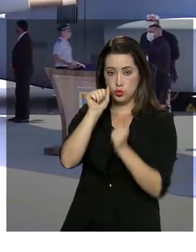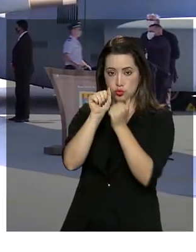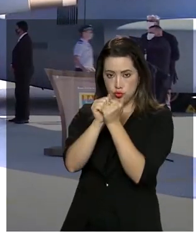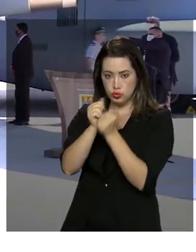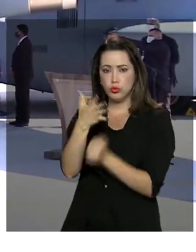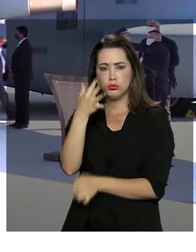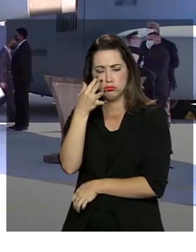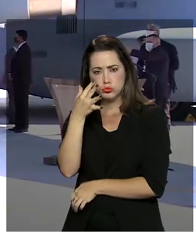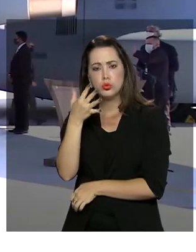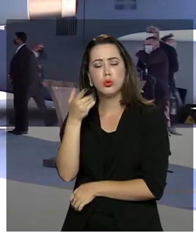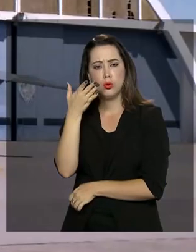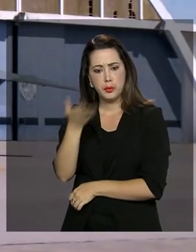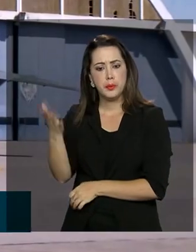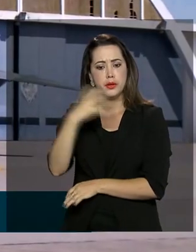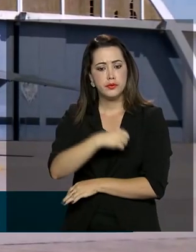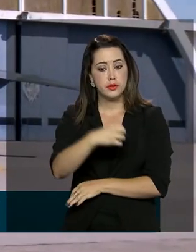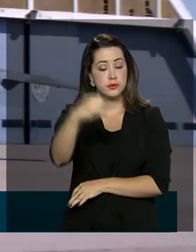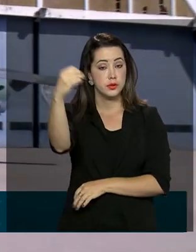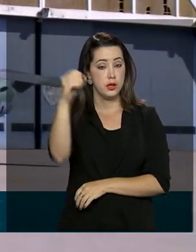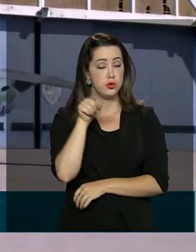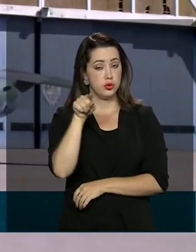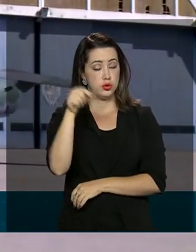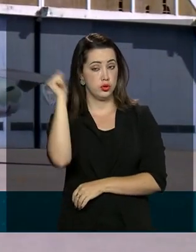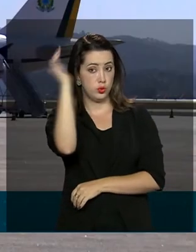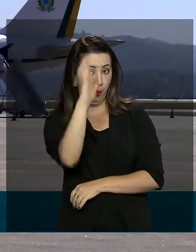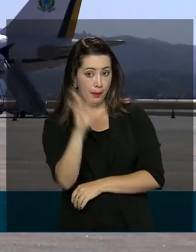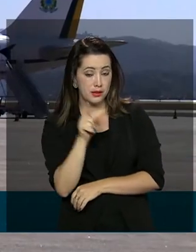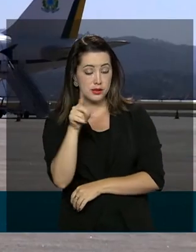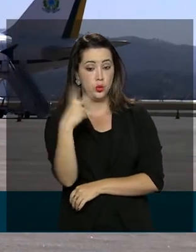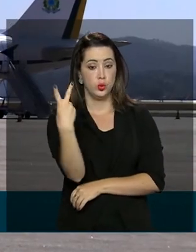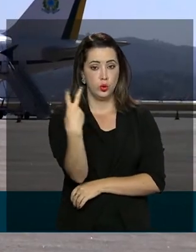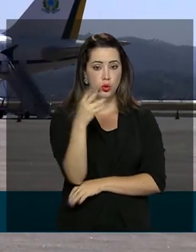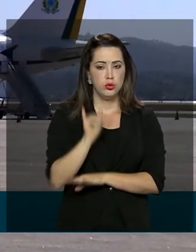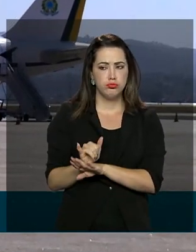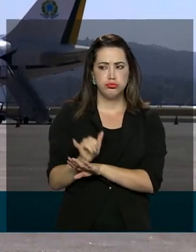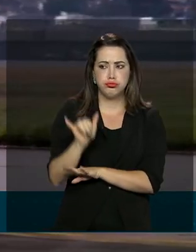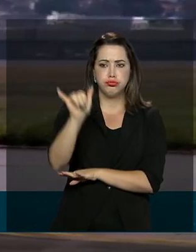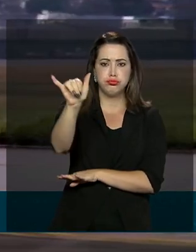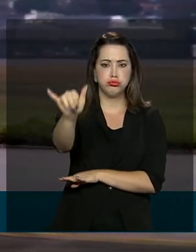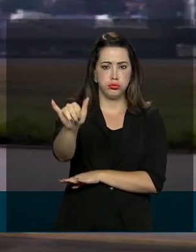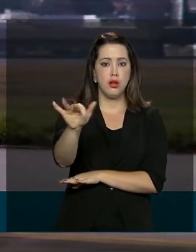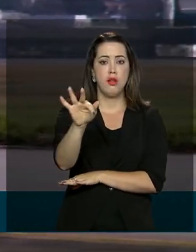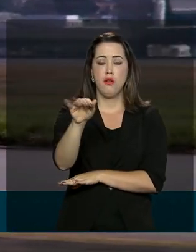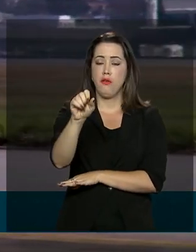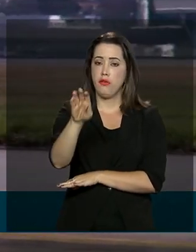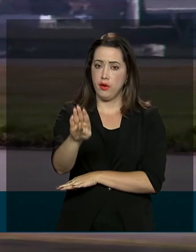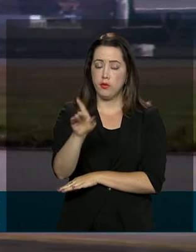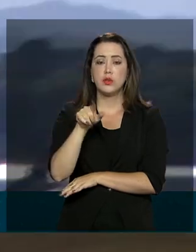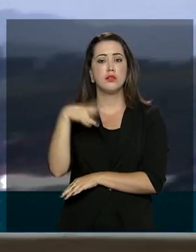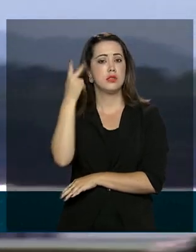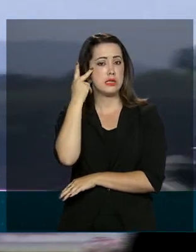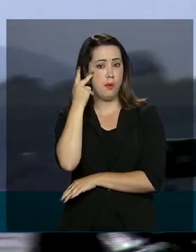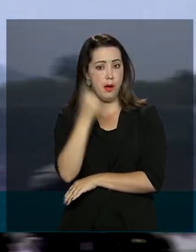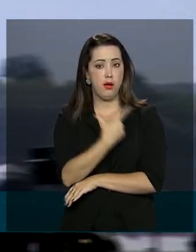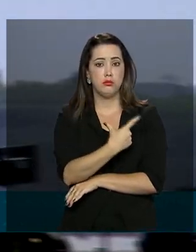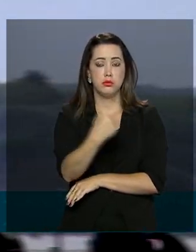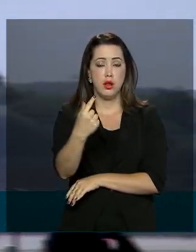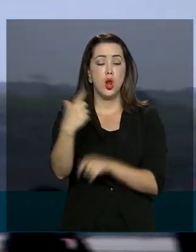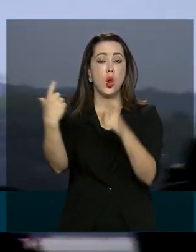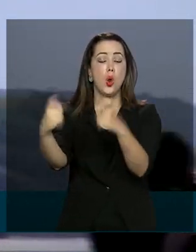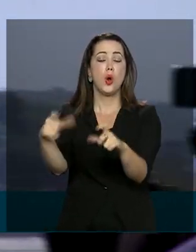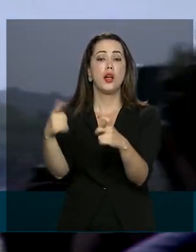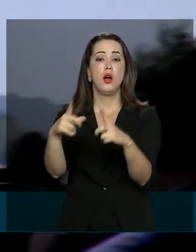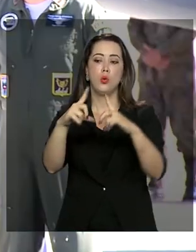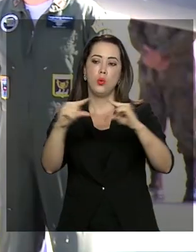pessoalmente o embarque da missão brasileira. Dois aviões da FAB deixaram a base aérea de São Paulo em direção ao Líbano. Um